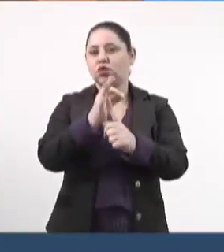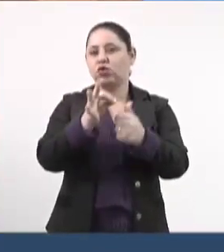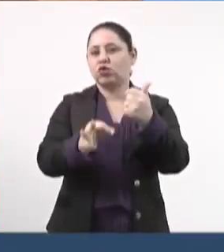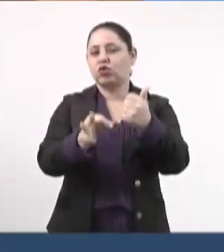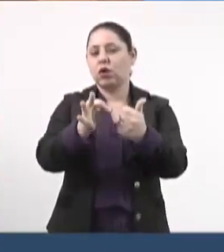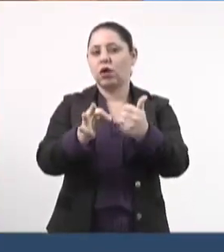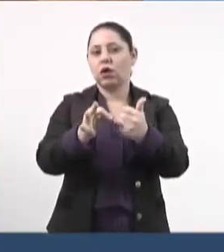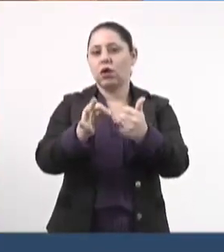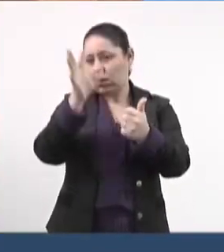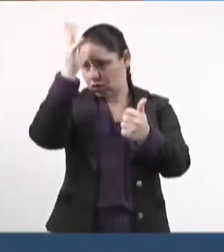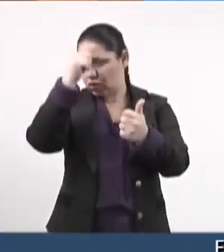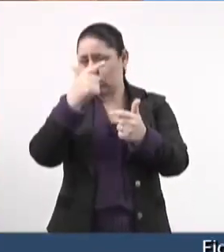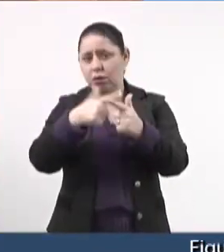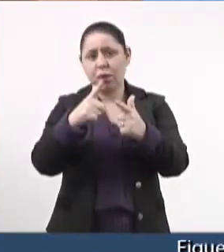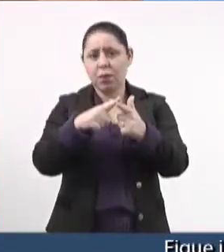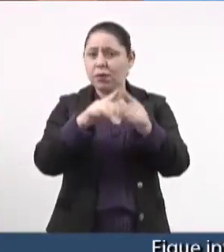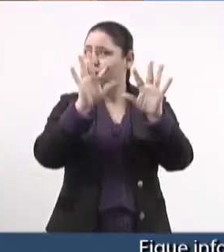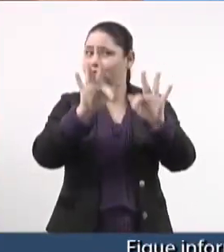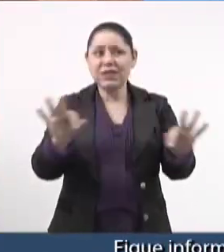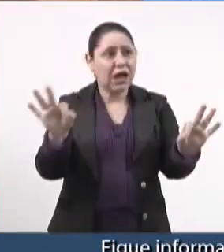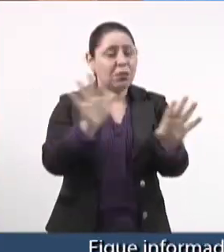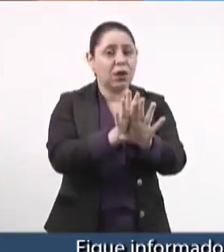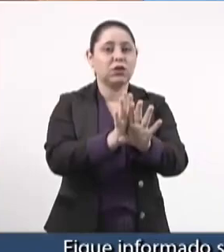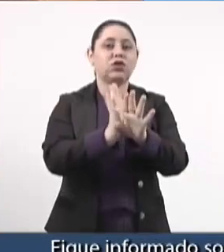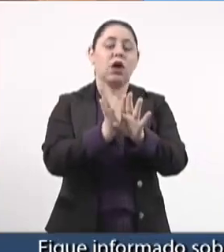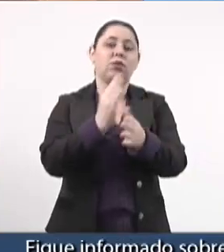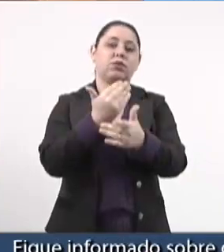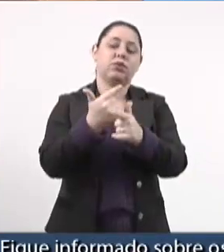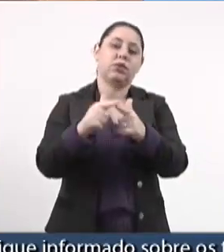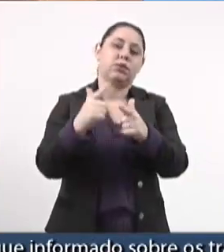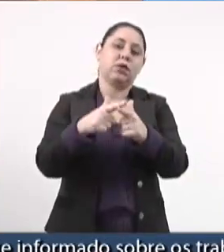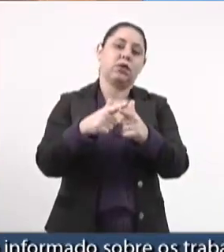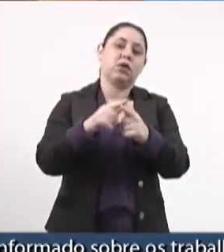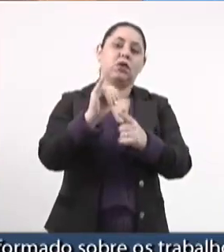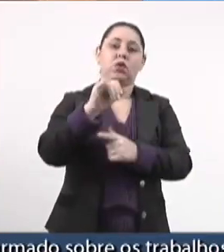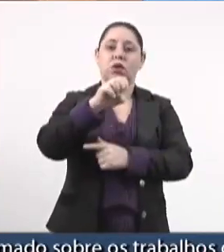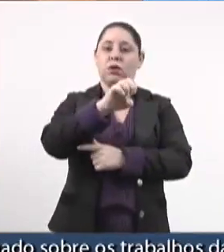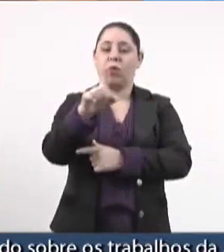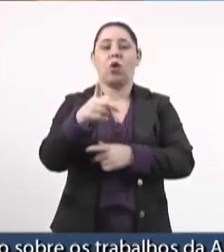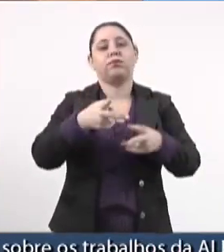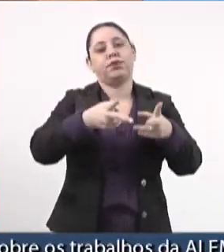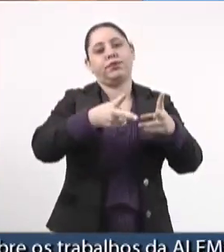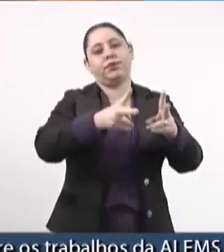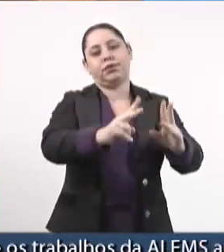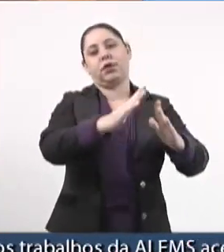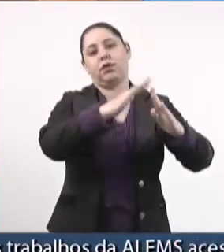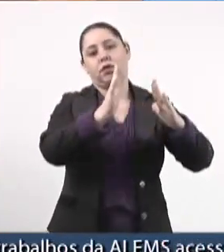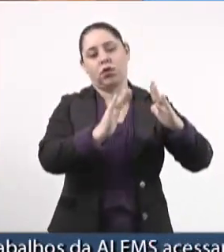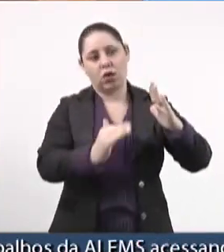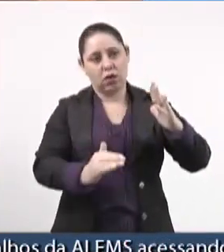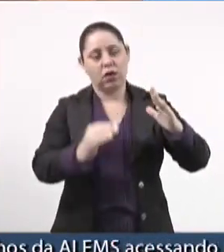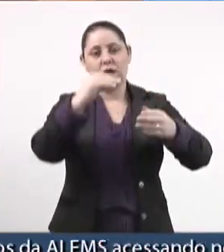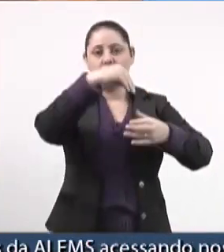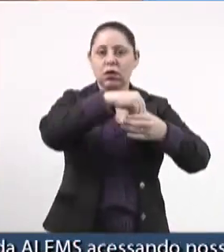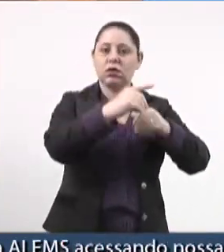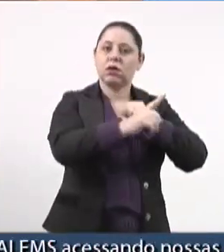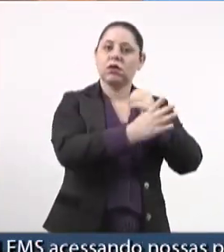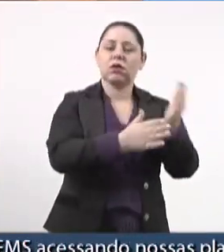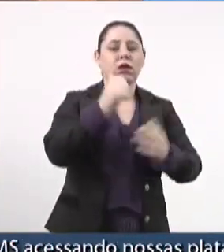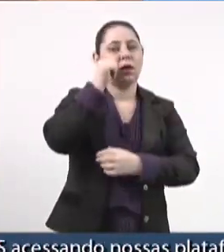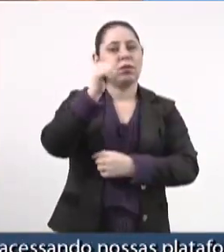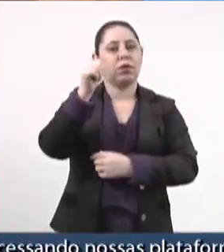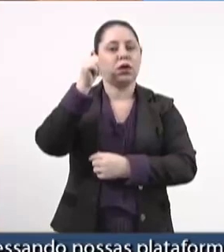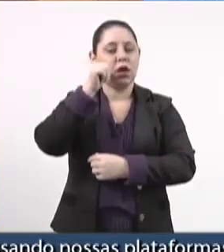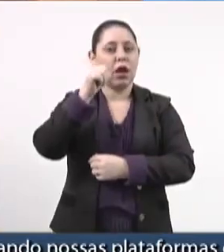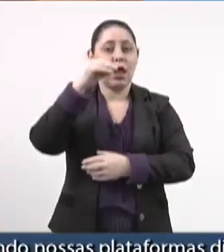definitiva para esta questão, para que o IMOL continue funcionando e atendendo as mulheres